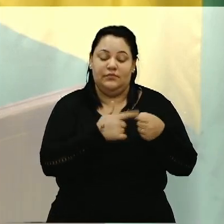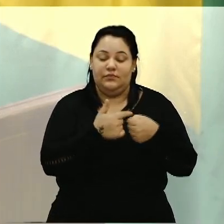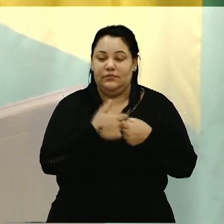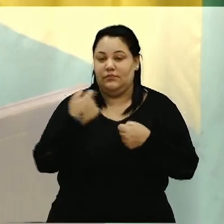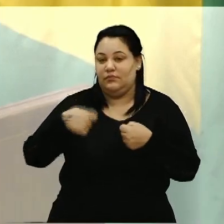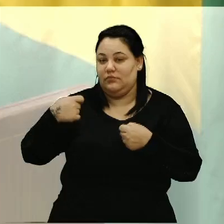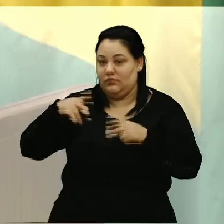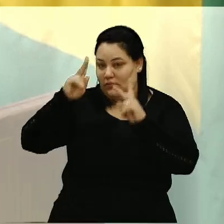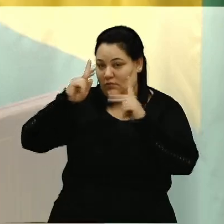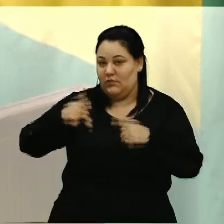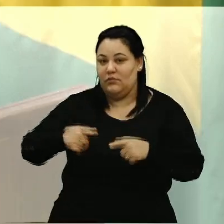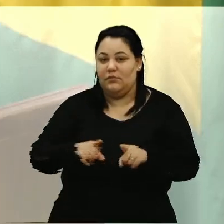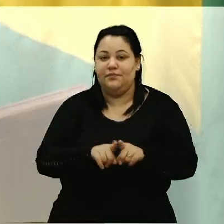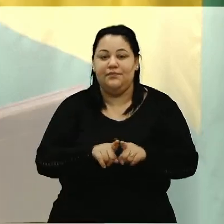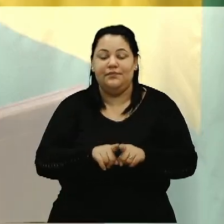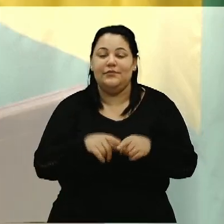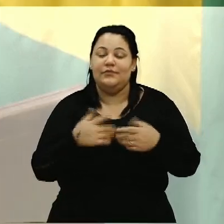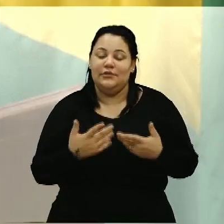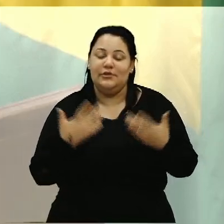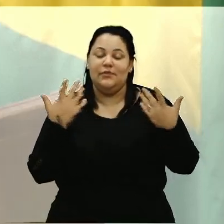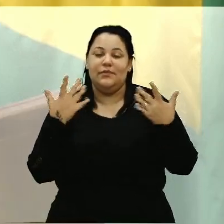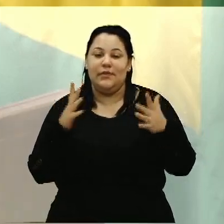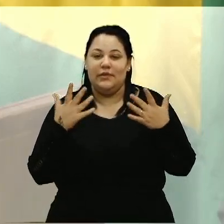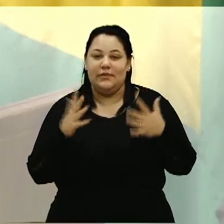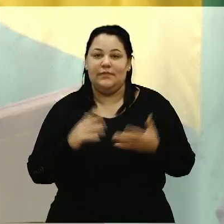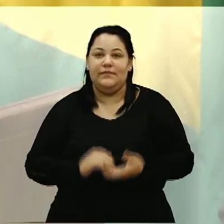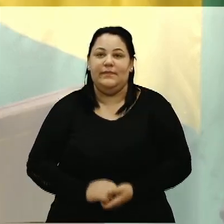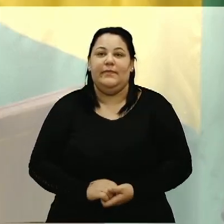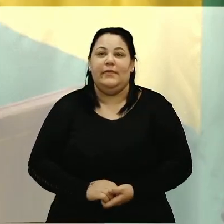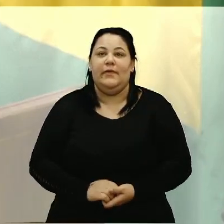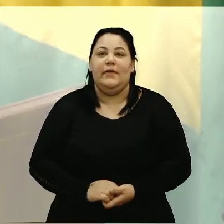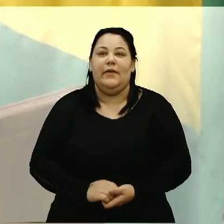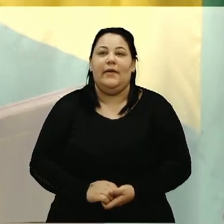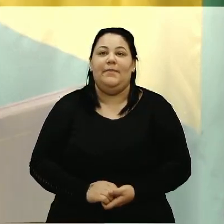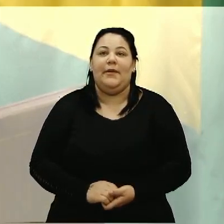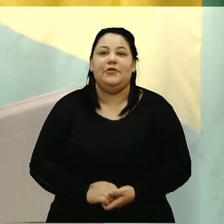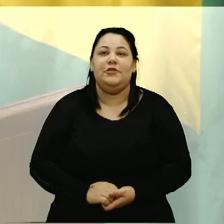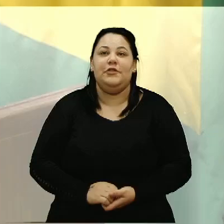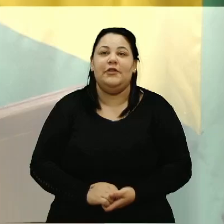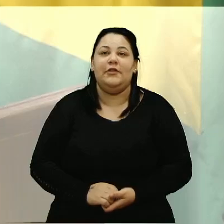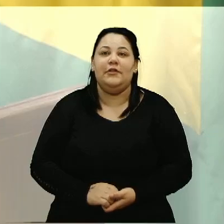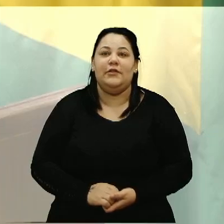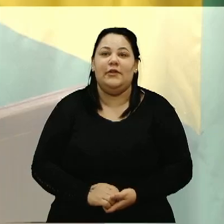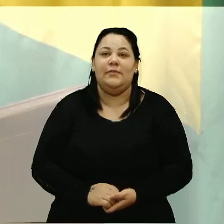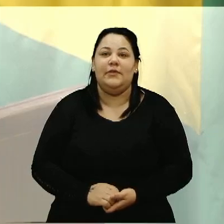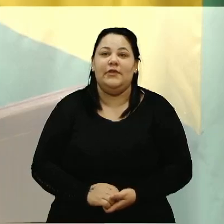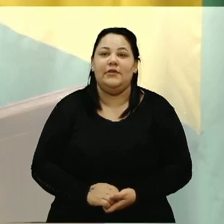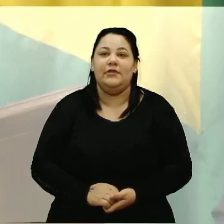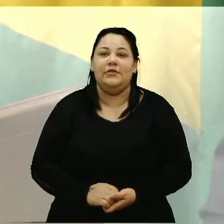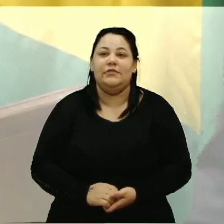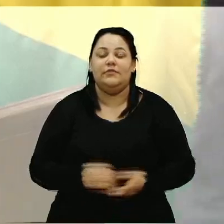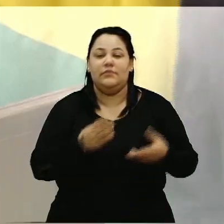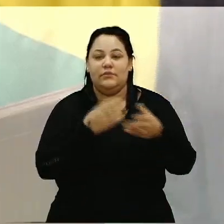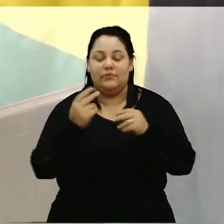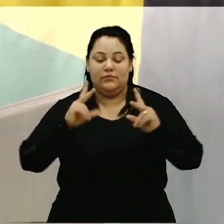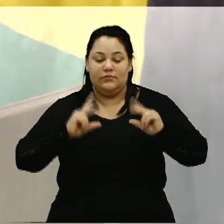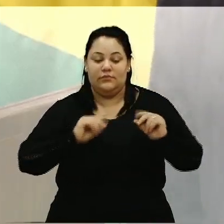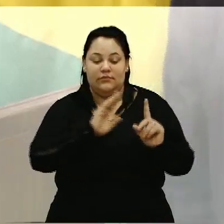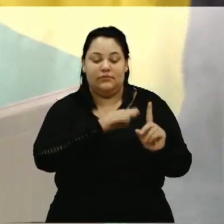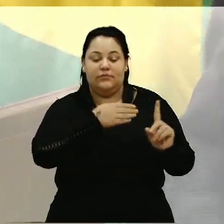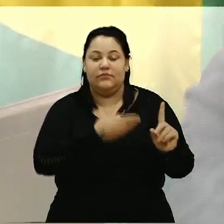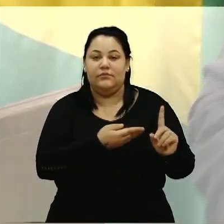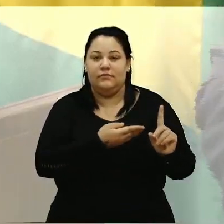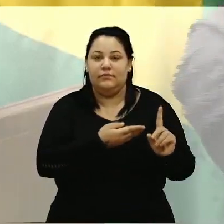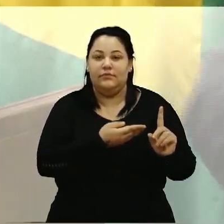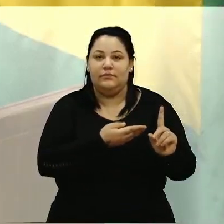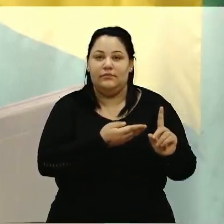Então, parabéns, muito merecida homenagem e nada melhor que essa cidade